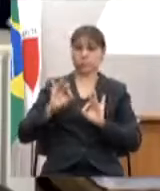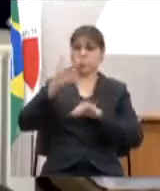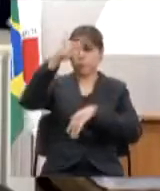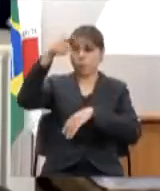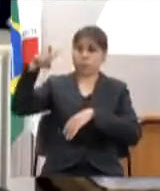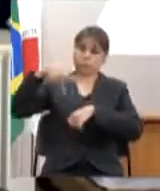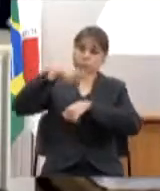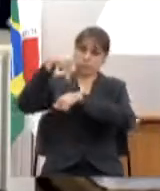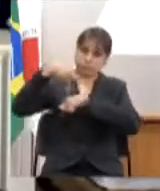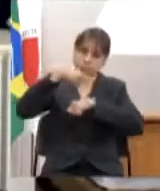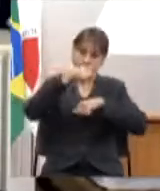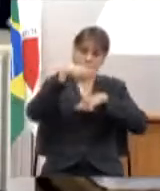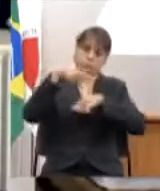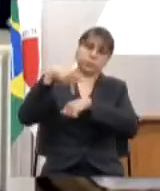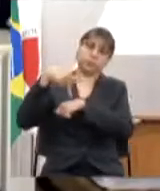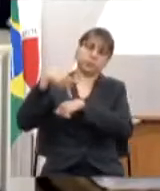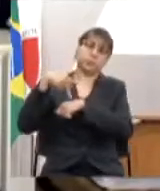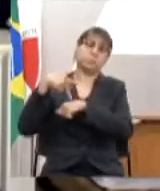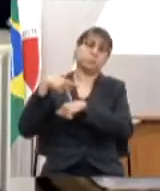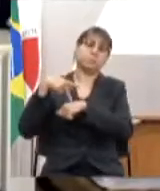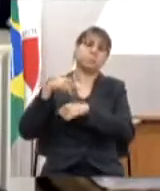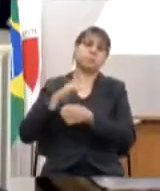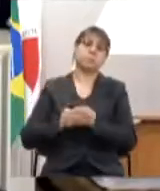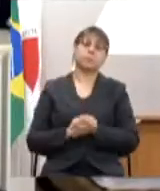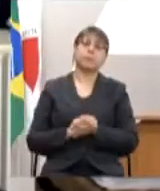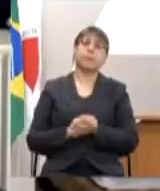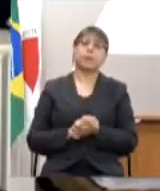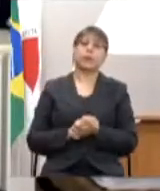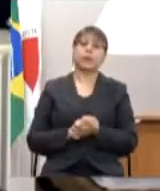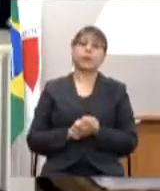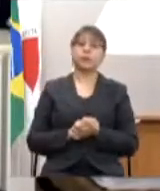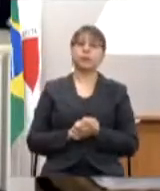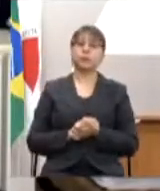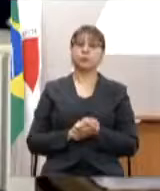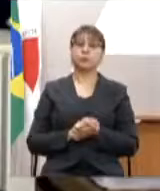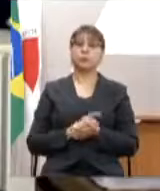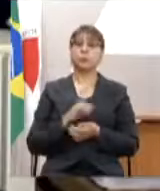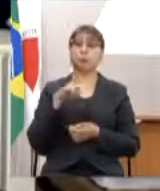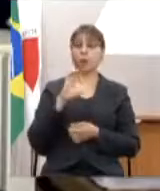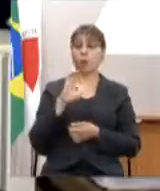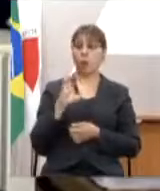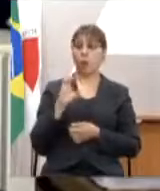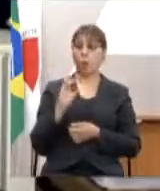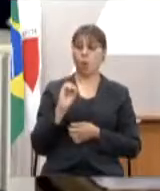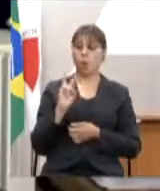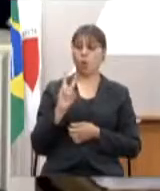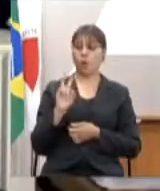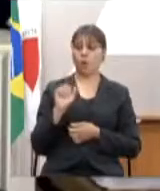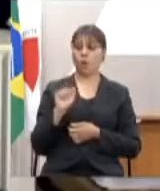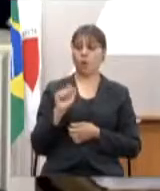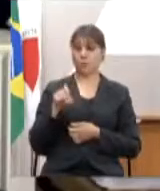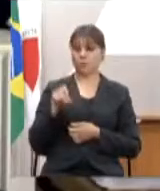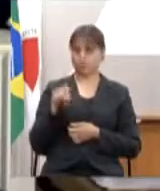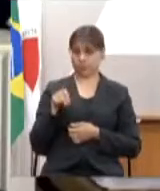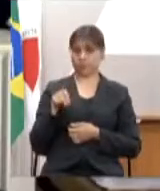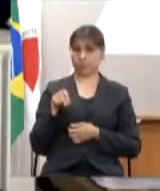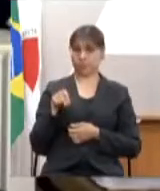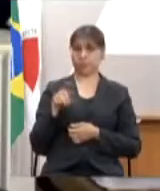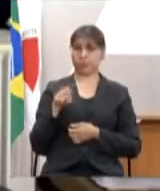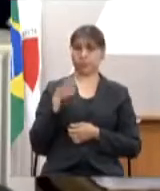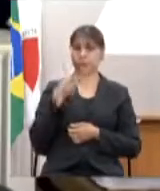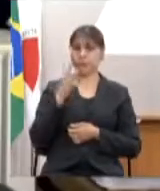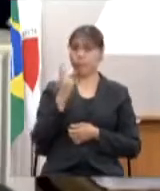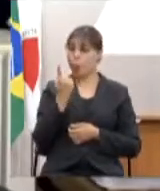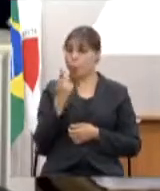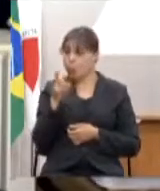vários outros organismos internacionais que é o que nós chamamos de COVAX com um X só. Eu enfatizo com um